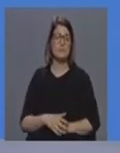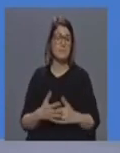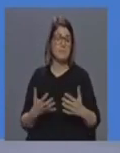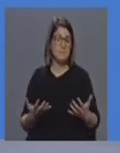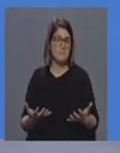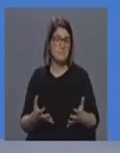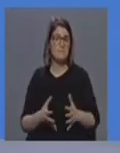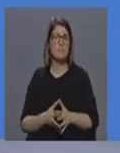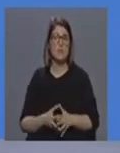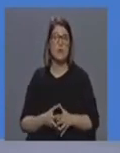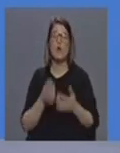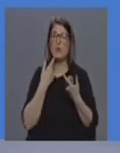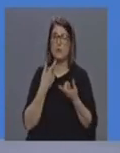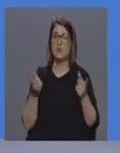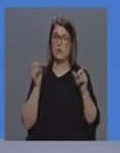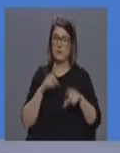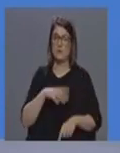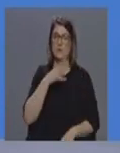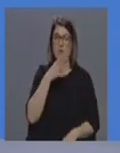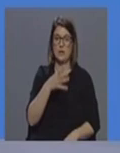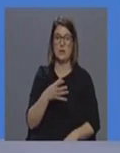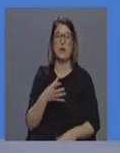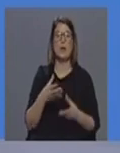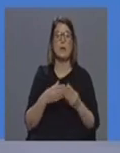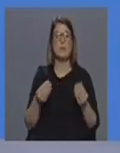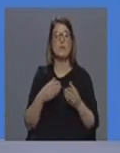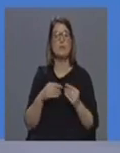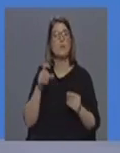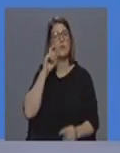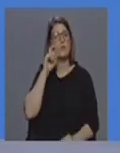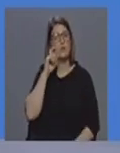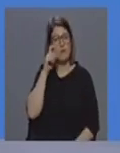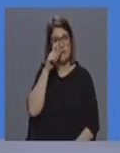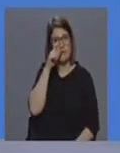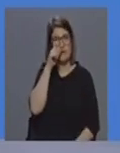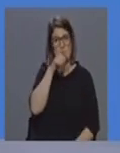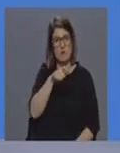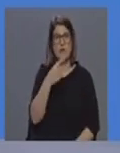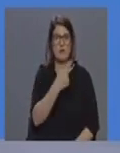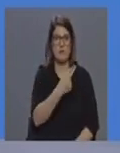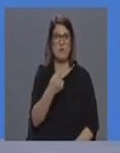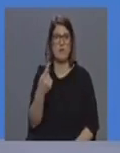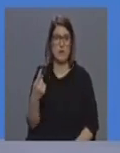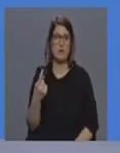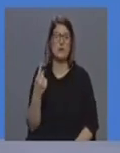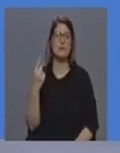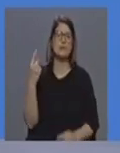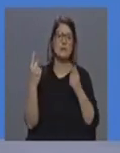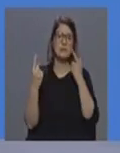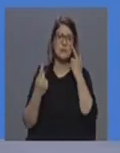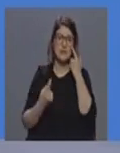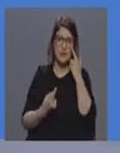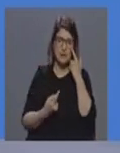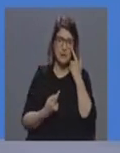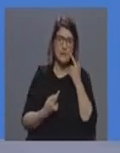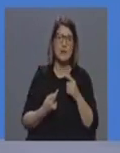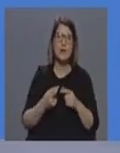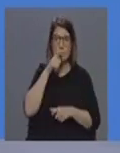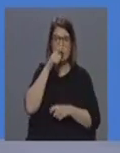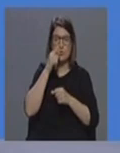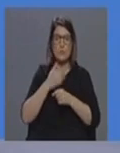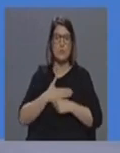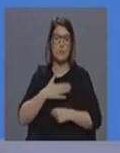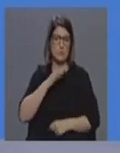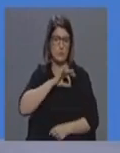reintero que os equipamentos de proteção individual devem ser utilizados pelos profissionais de